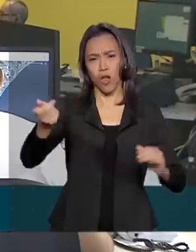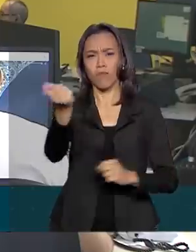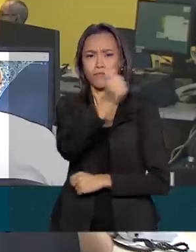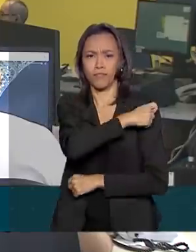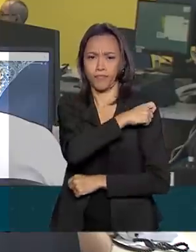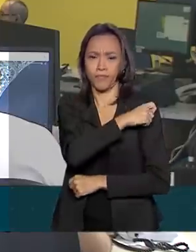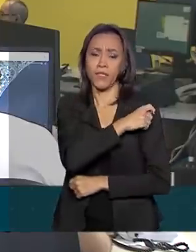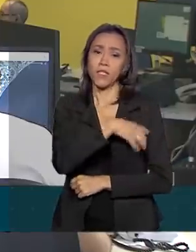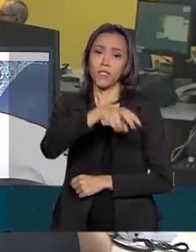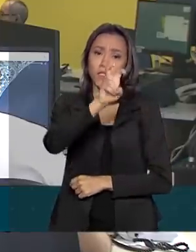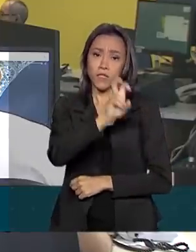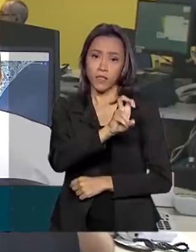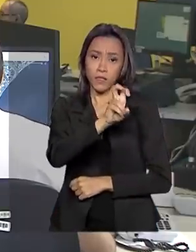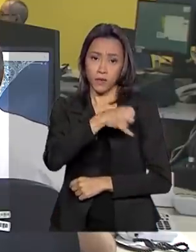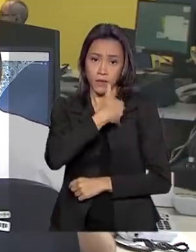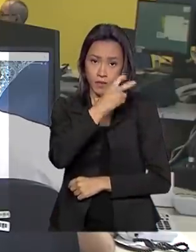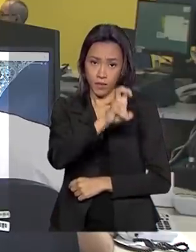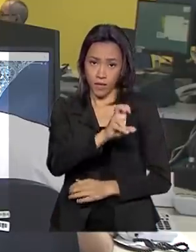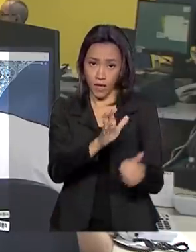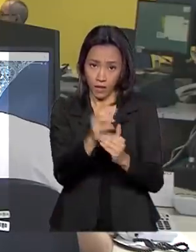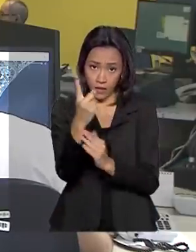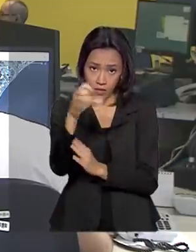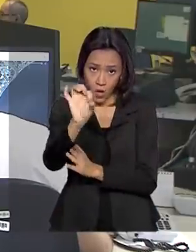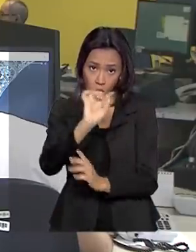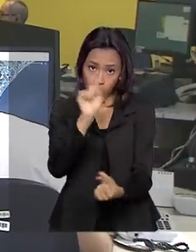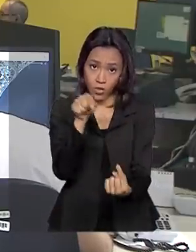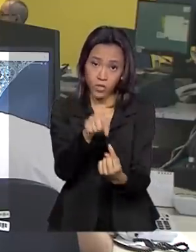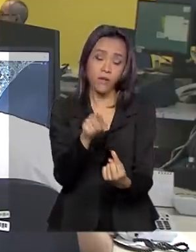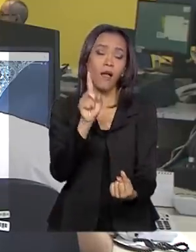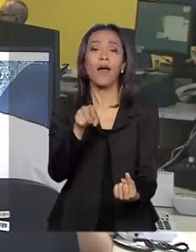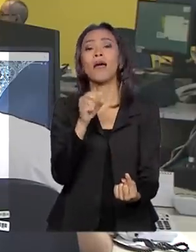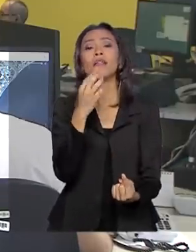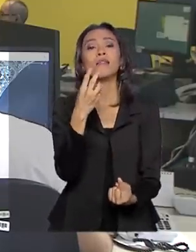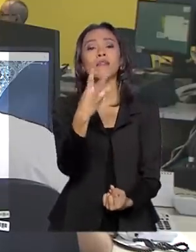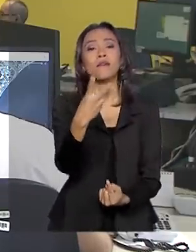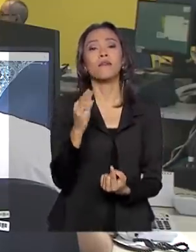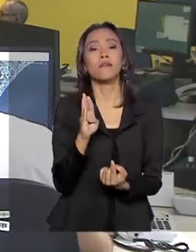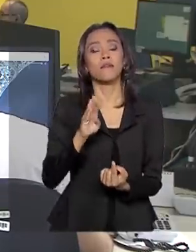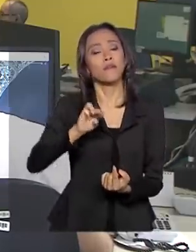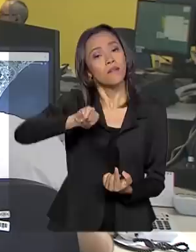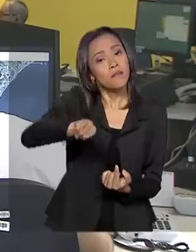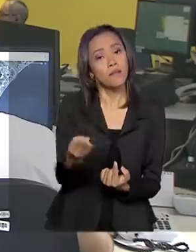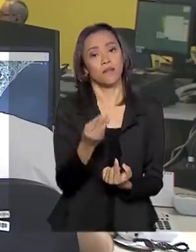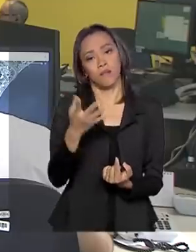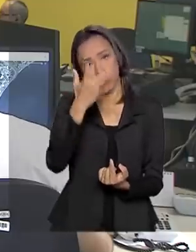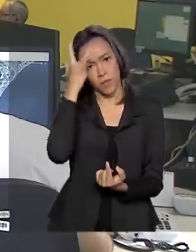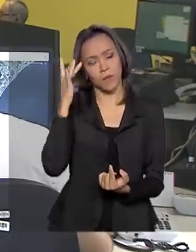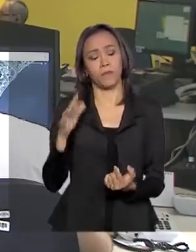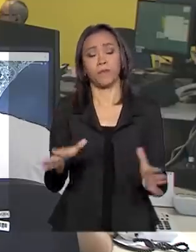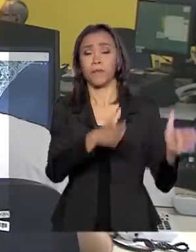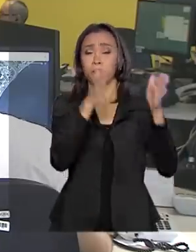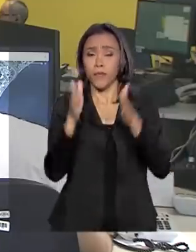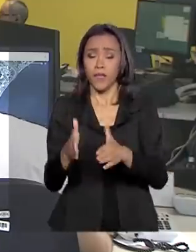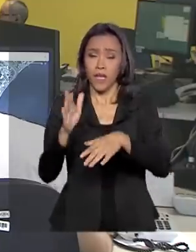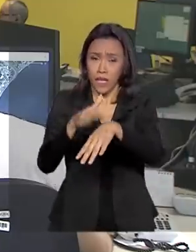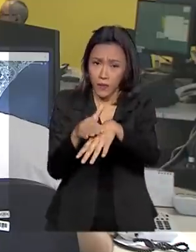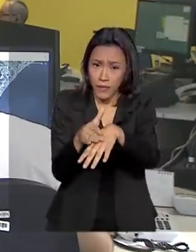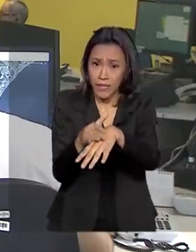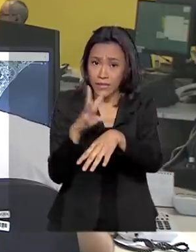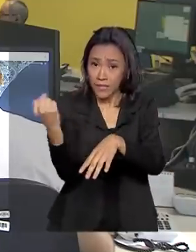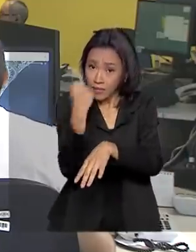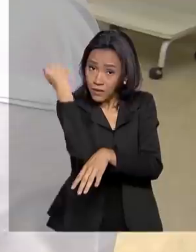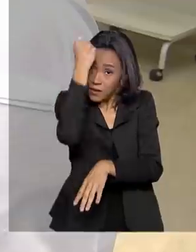5 a 19 anos. A gente lembra que a meta é vacinar 3 milhões de pessoas. O sarampo é uma doença grave, de transmissão fácil.